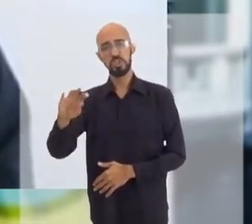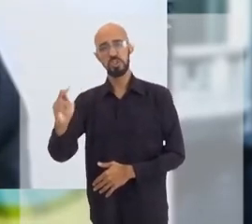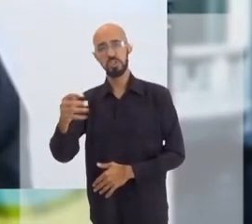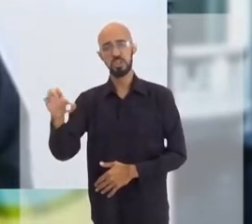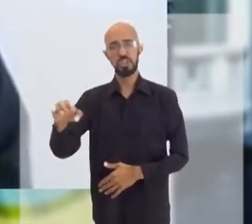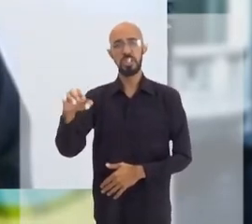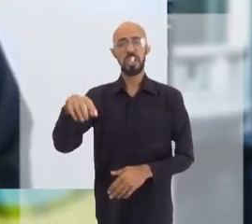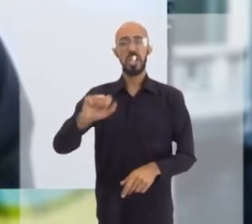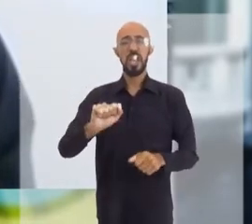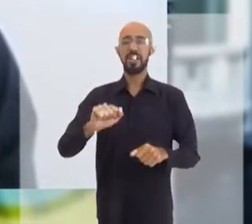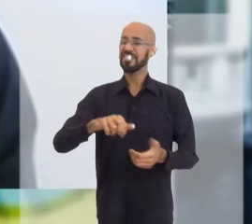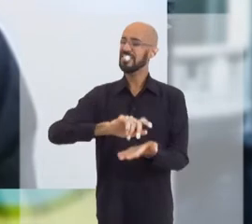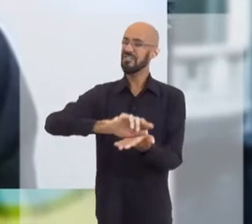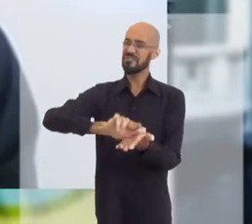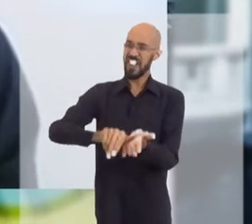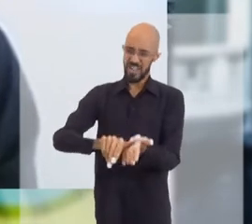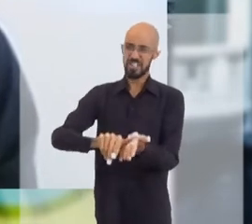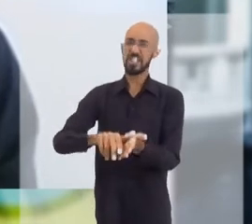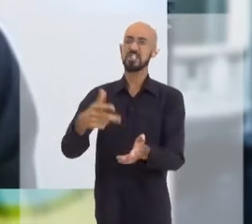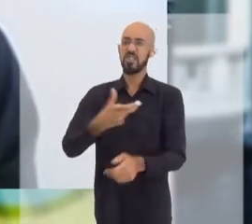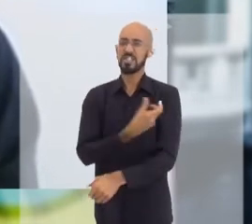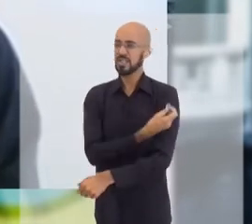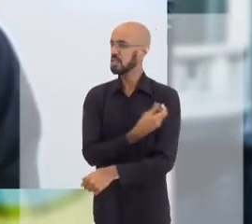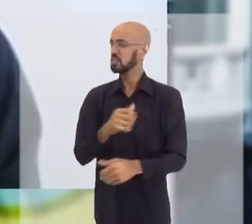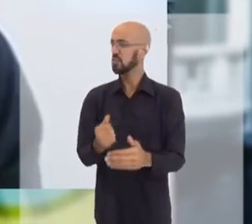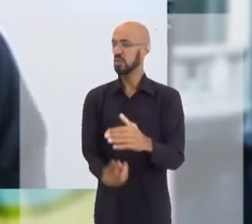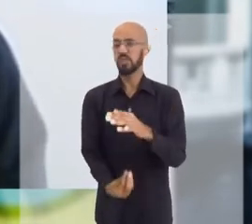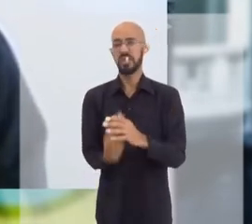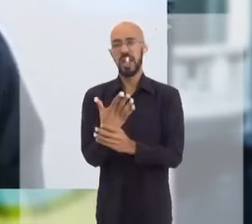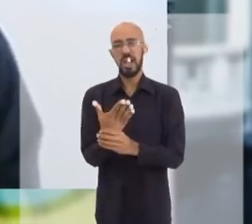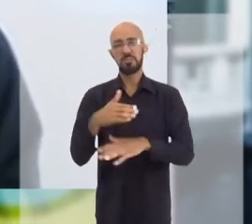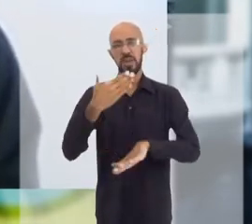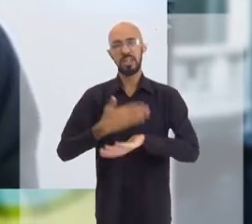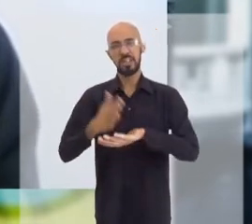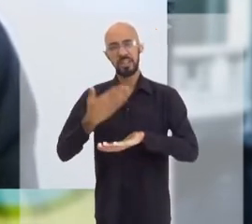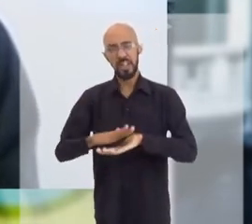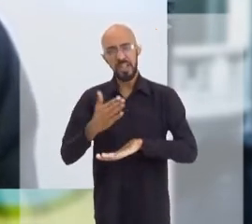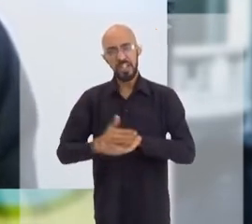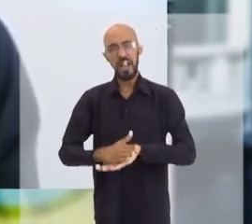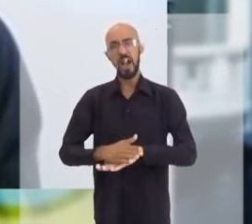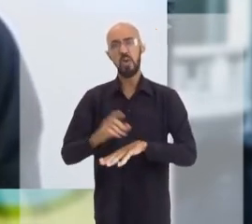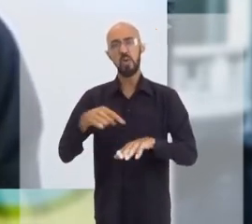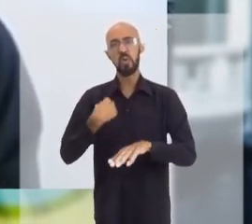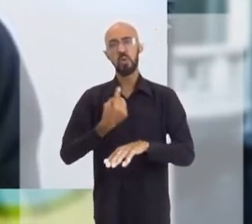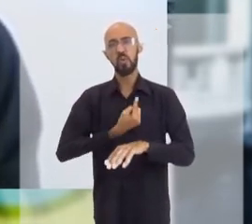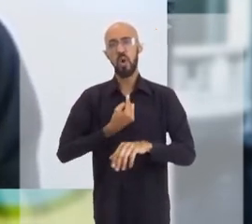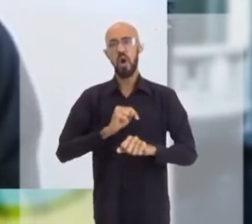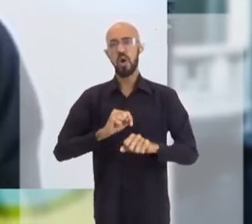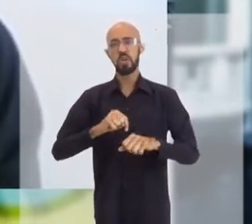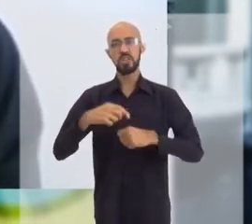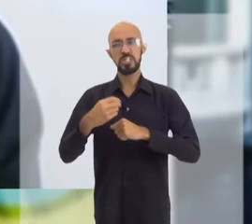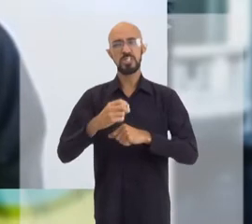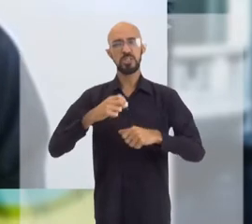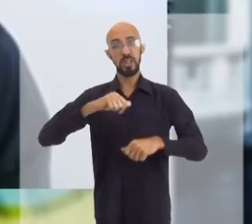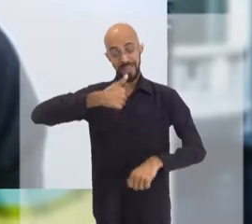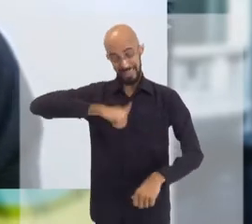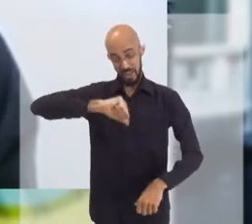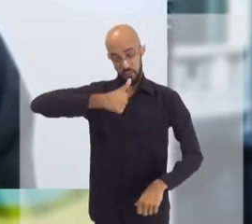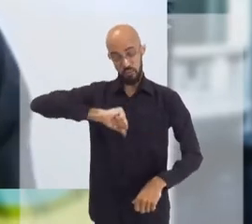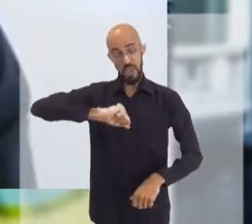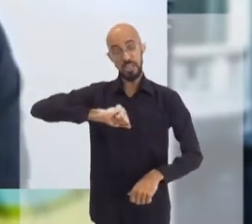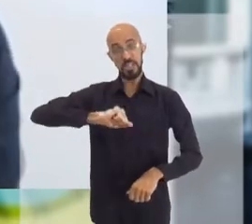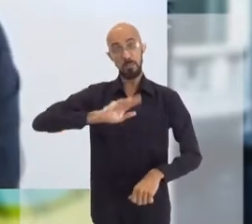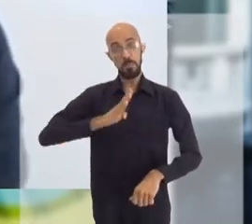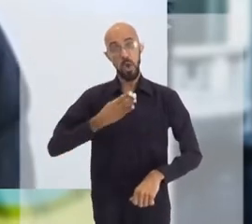Então, as vacinas foram desenvolvidas com este intuito. Treinar o nosso sistema imunológico com algo